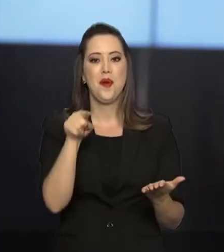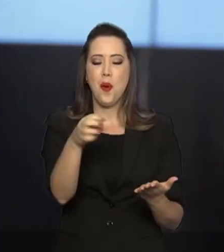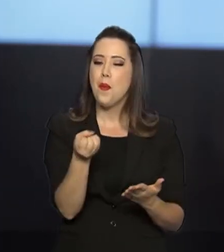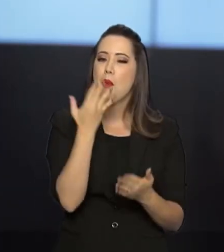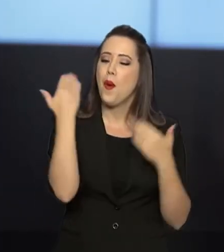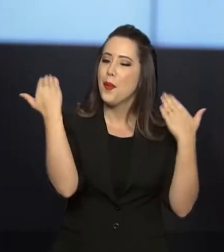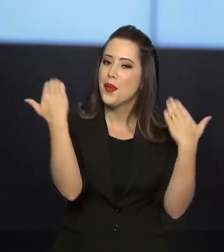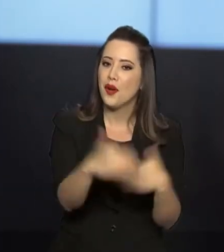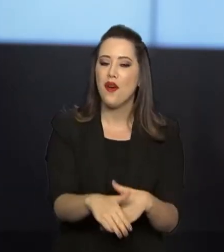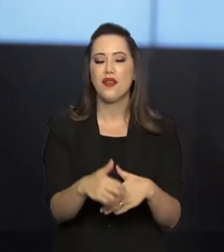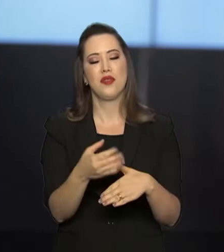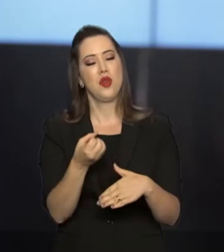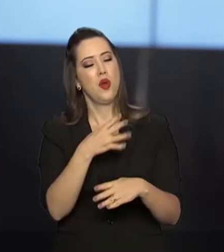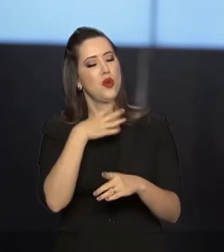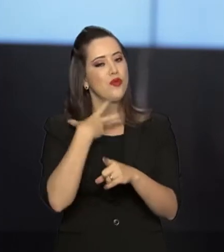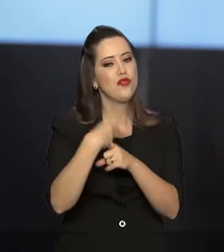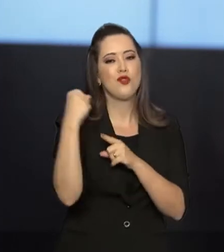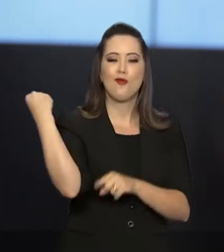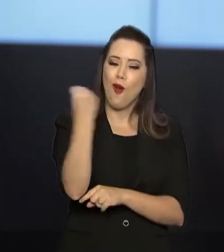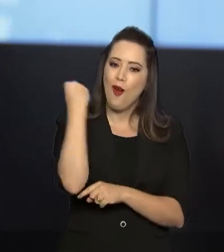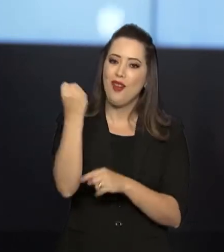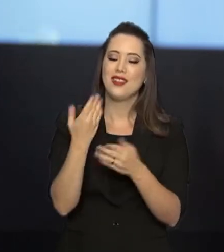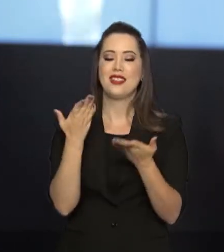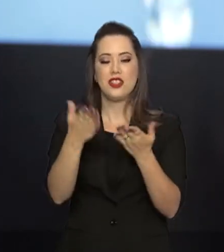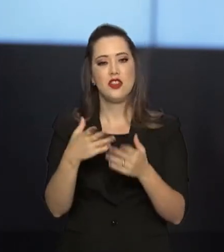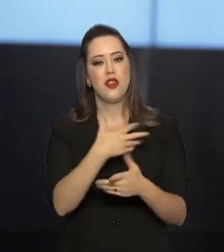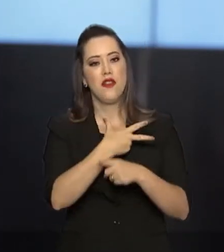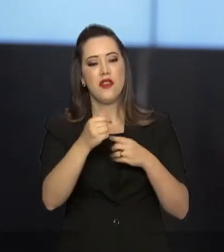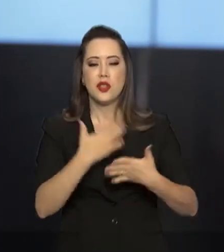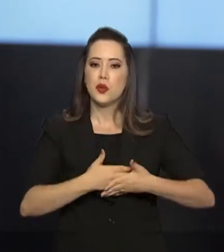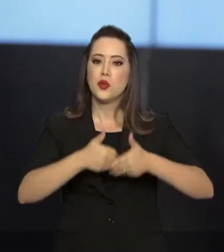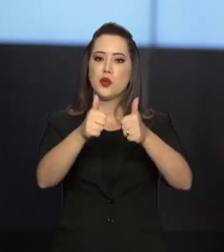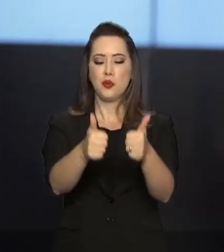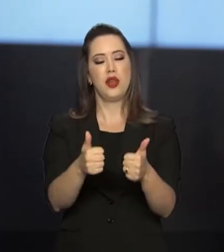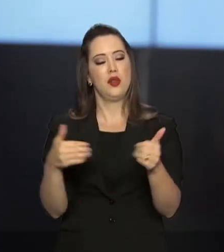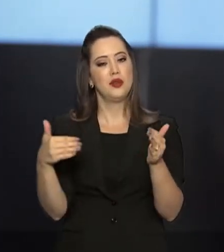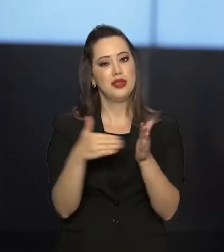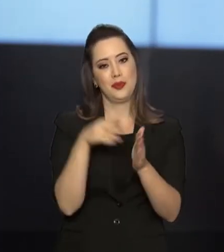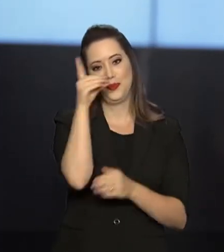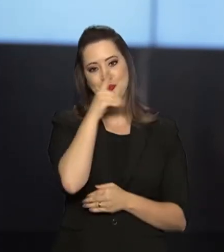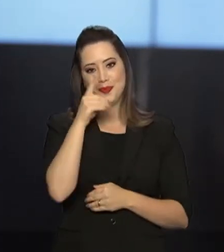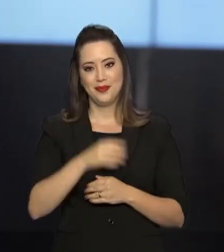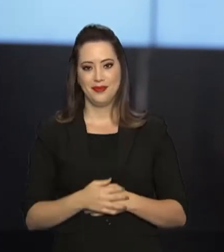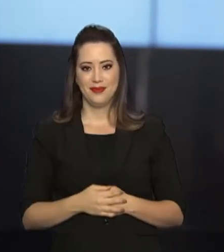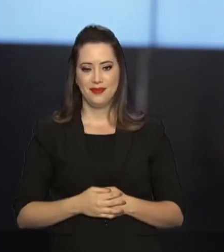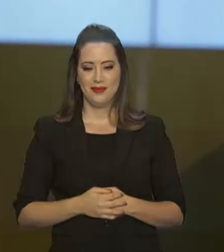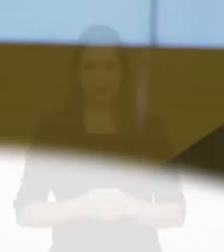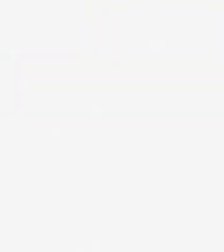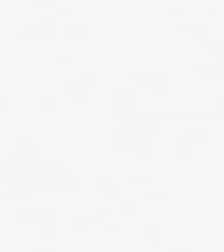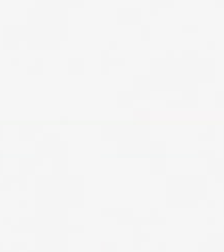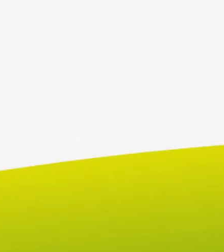Uma boa prova, muito sucesso, que vençam os melhores e até domingo.